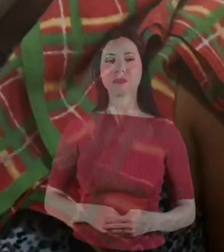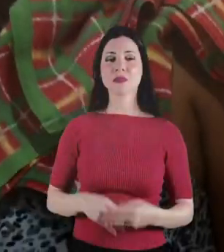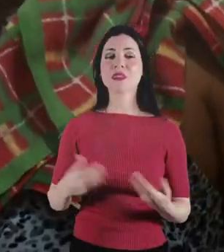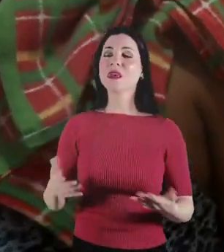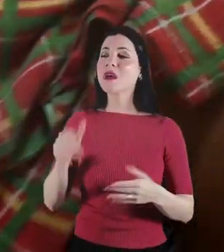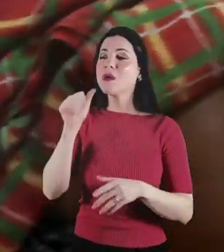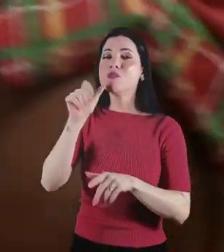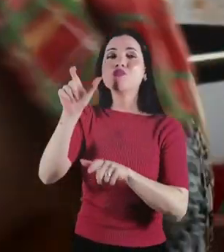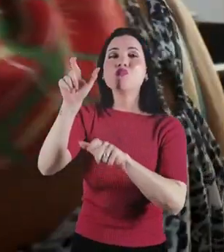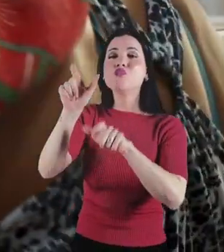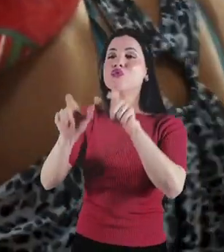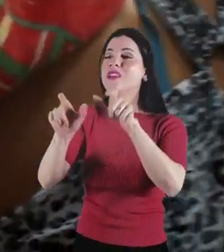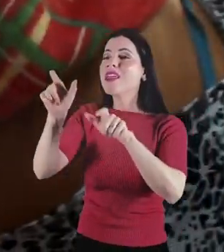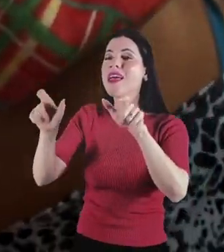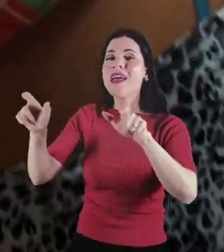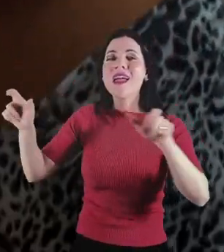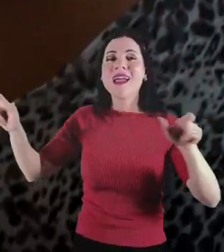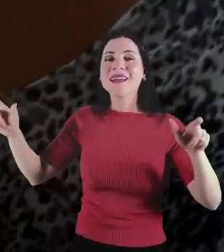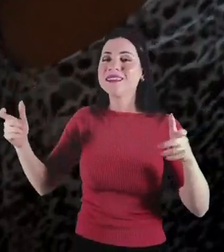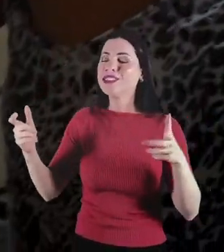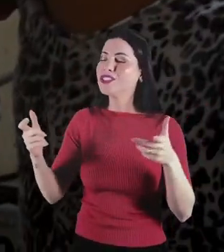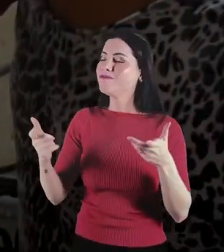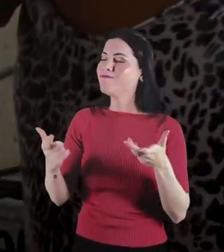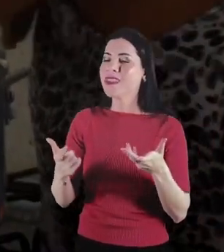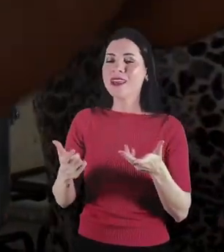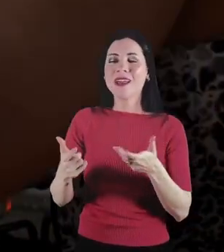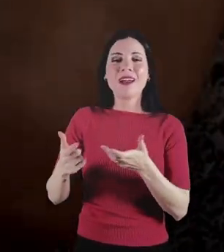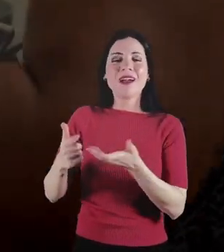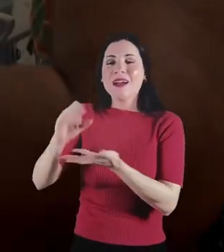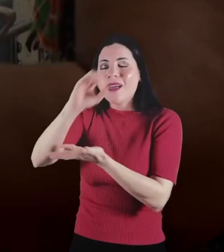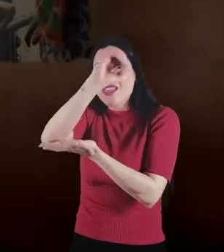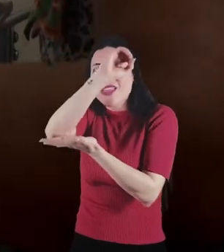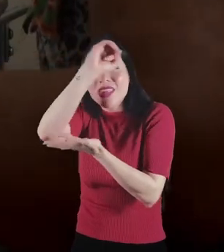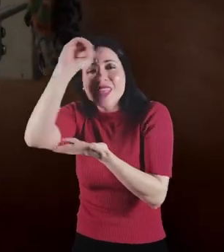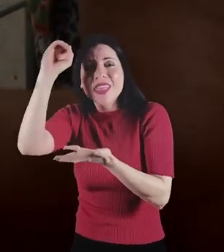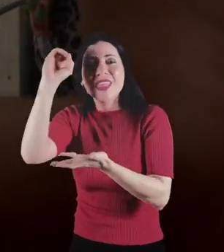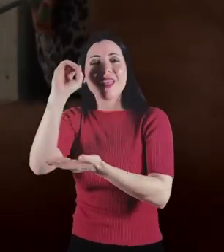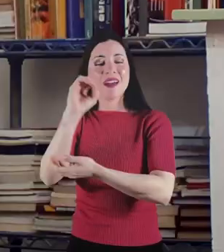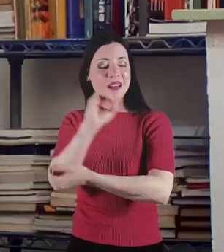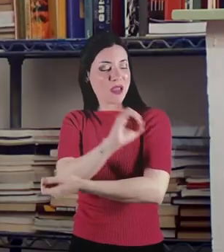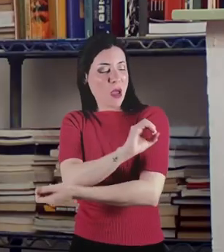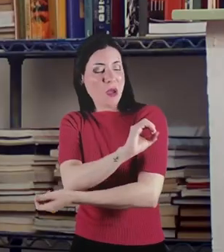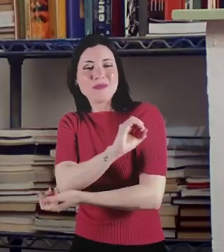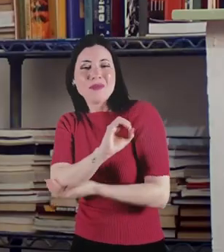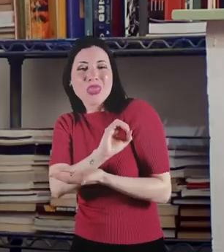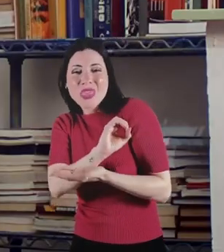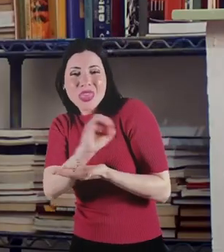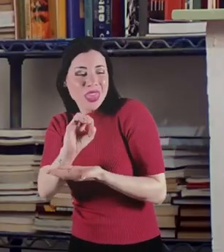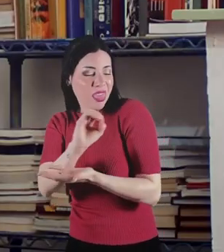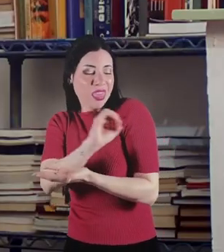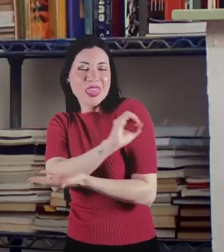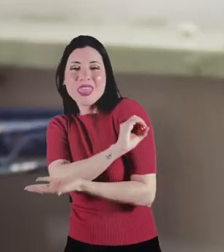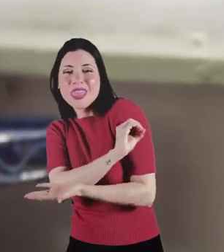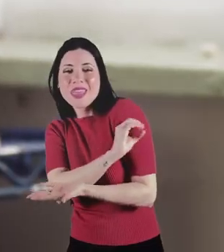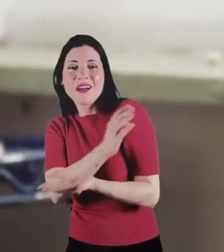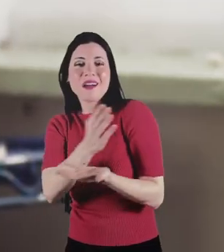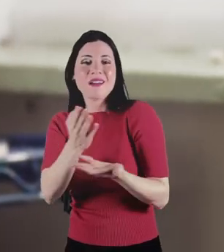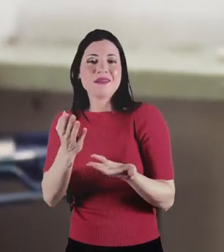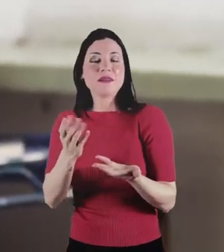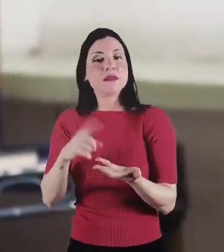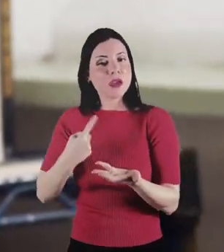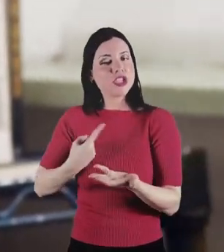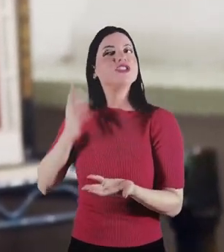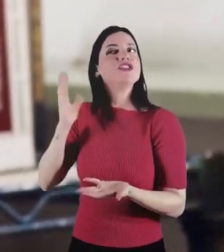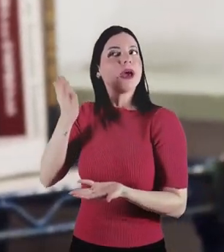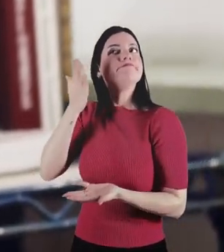E como as mulheres vieram muito pouco alfabetizadas, nós já